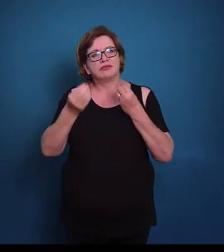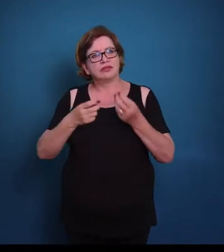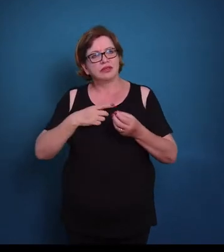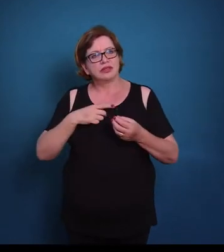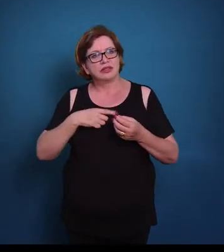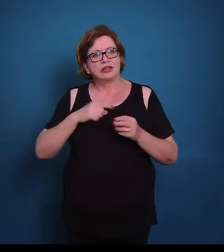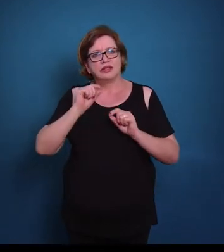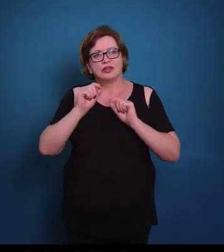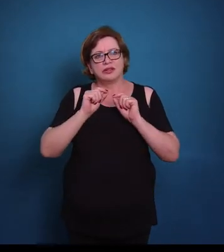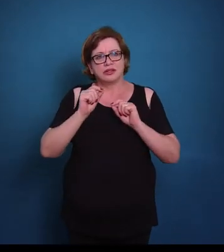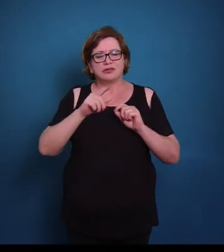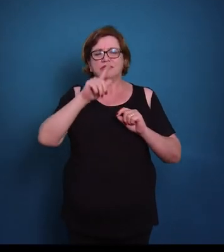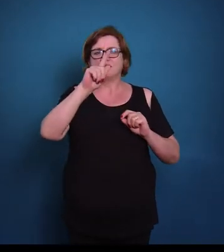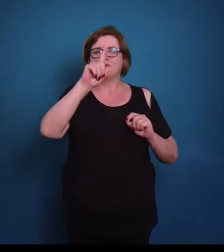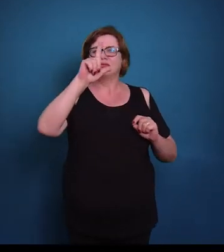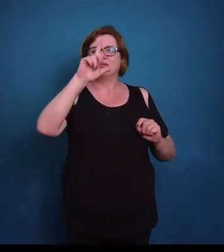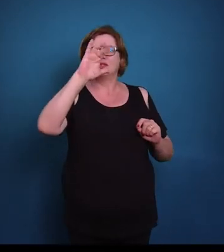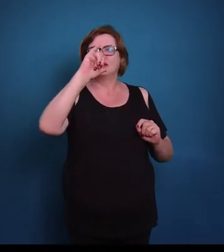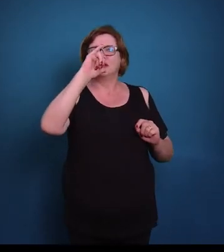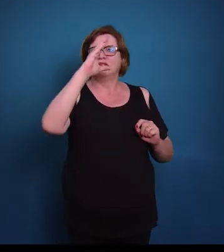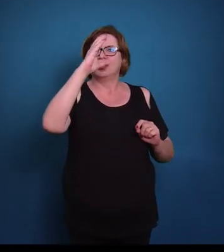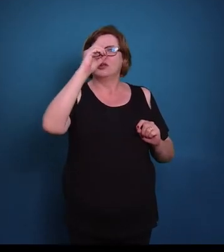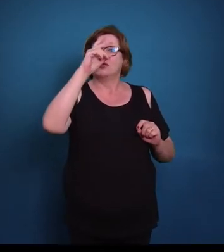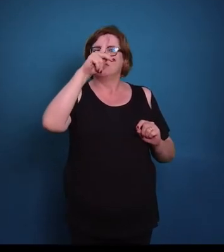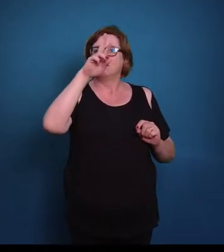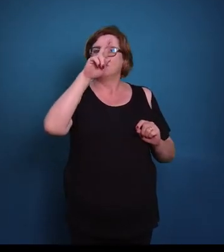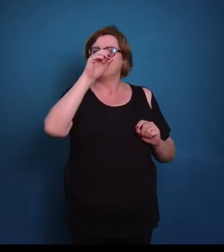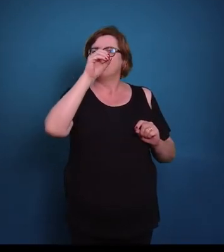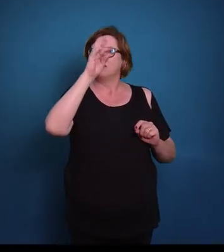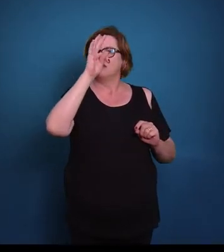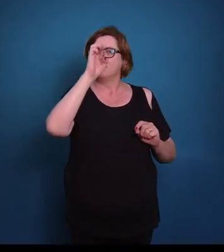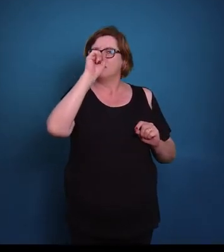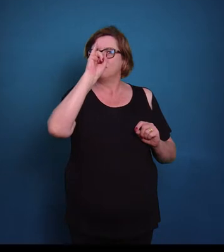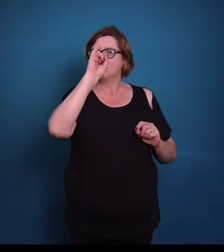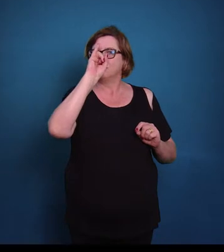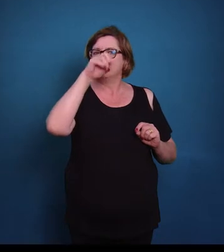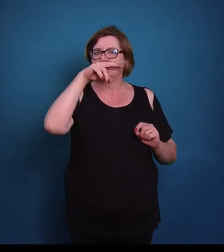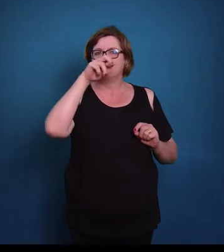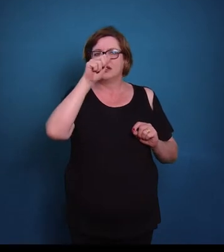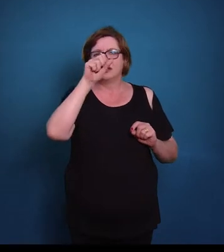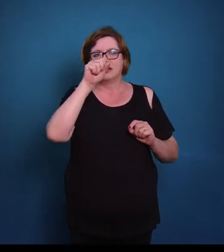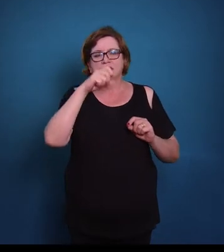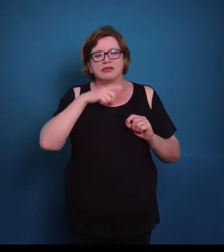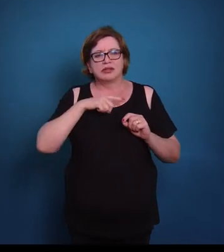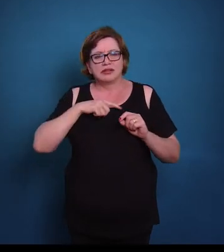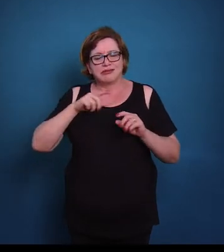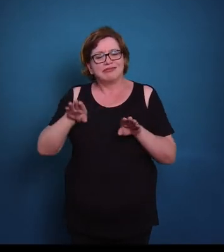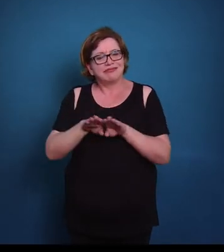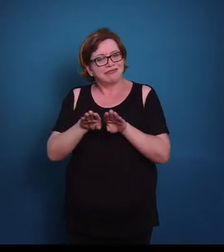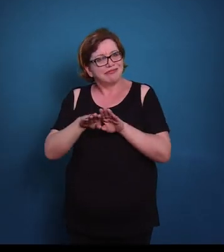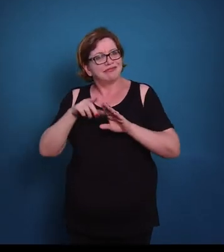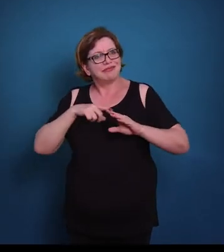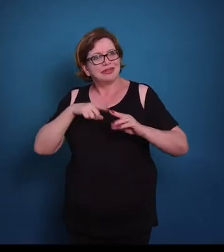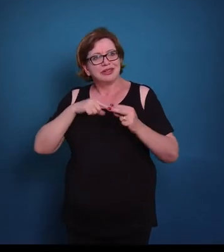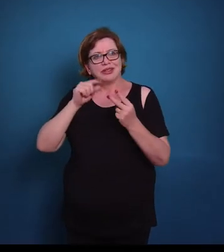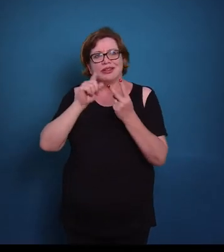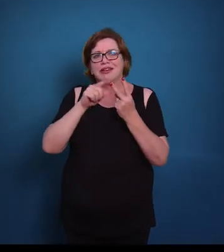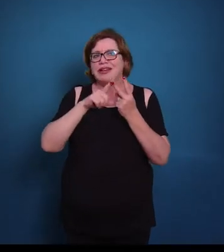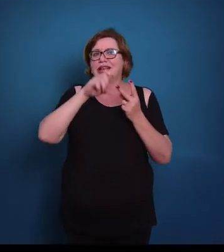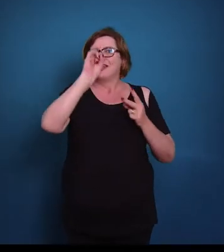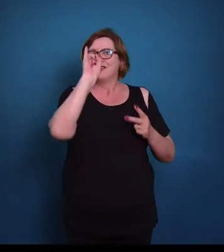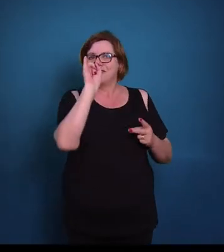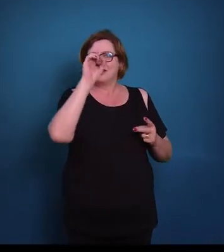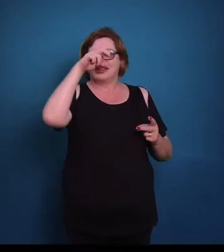proteoglicanos e glicoproteínos. Mas o interessante é que essa matriz ela tem a parte inorgânica, ou seja, um depósito aqui de